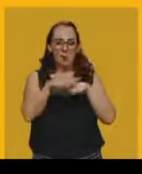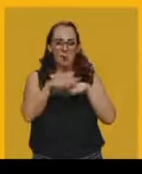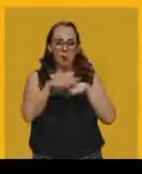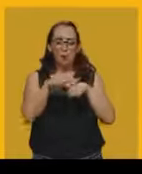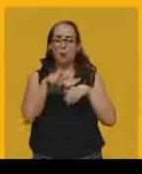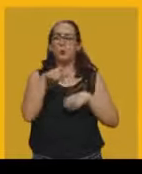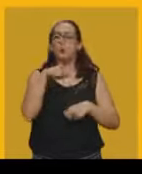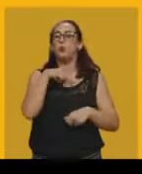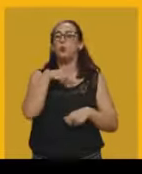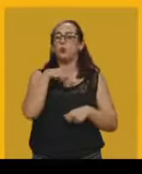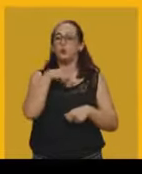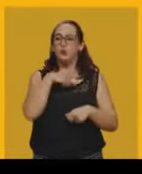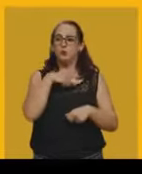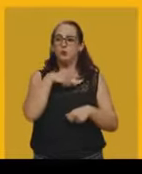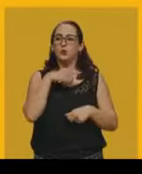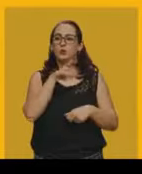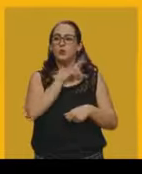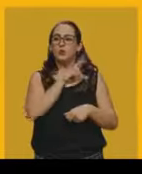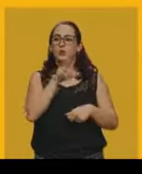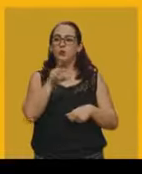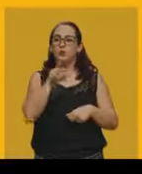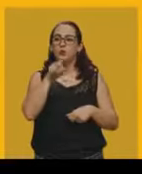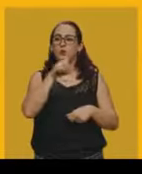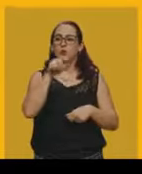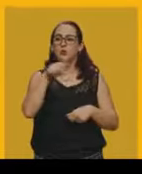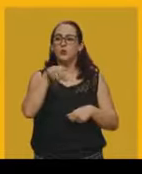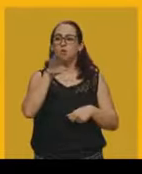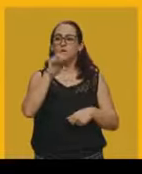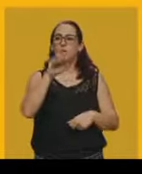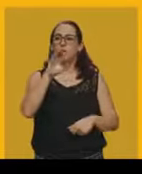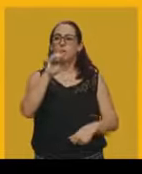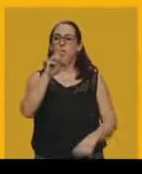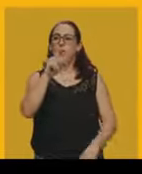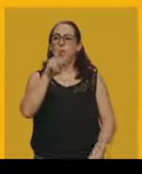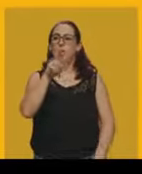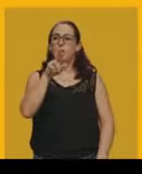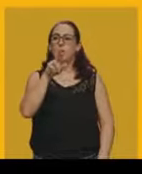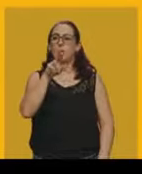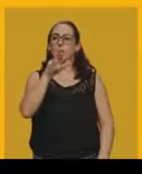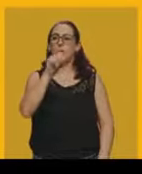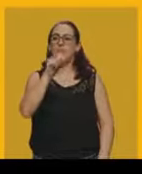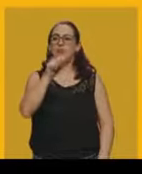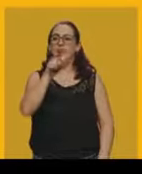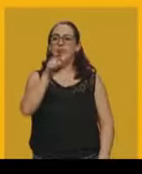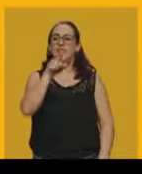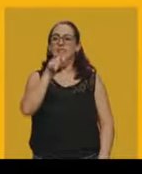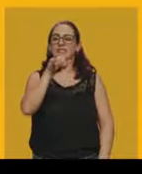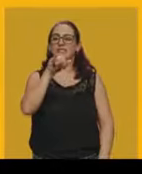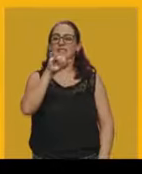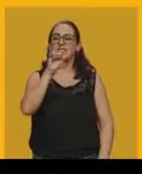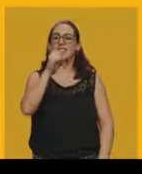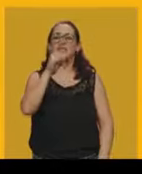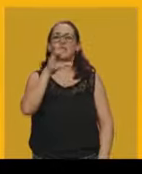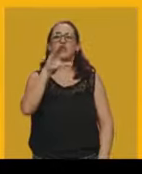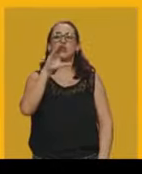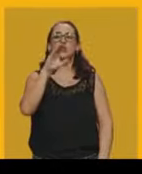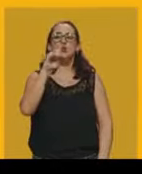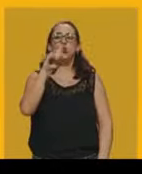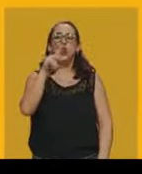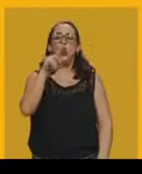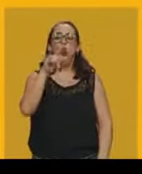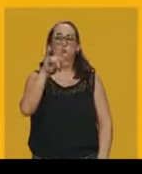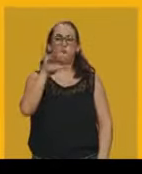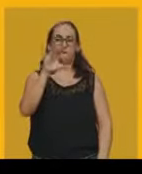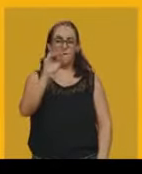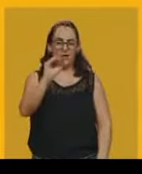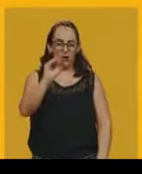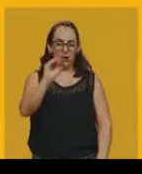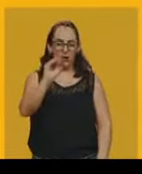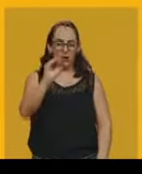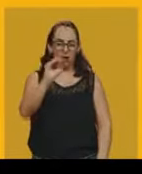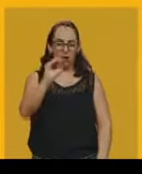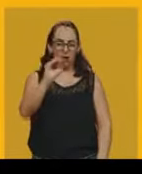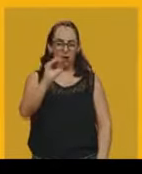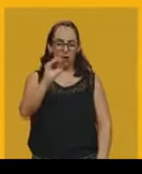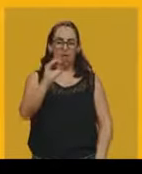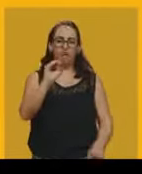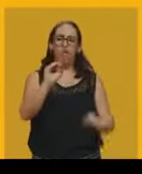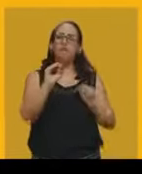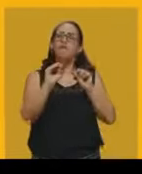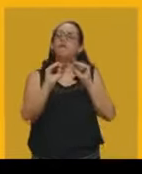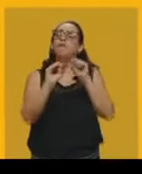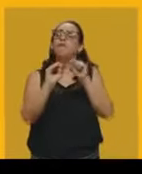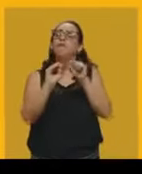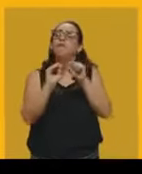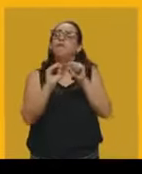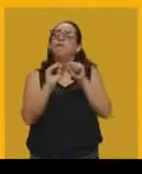Chama zoopraxiscópio. Um palavrão, né? Zoopraxiscópio. O que aconteceu aqui?